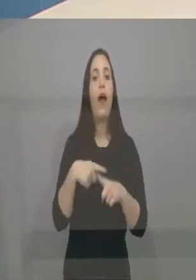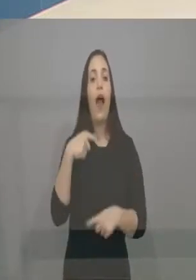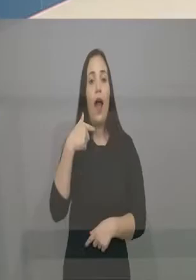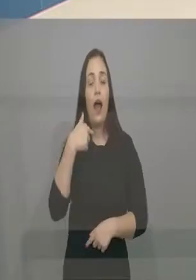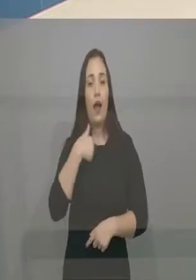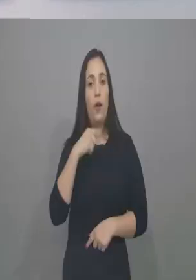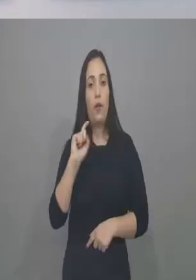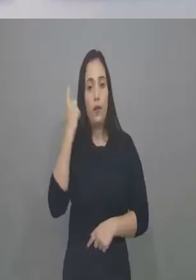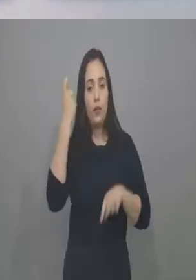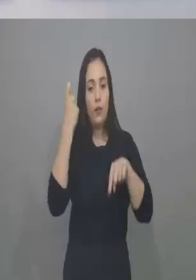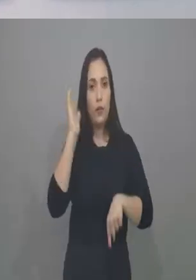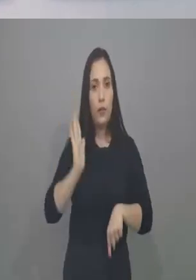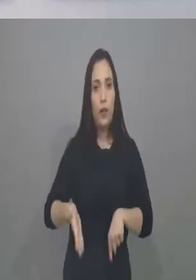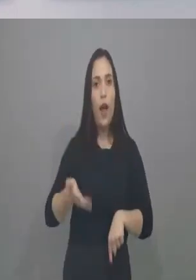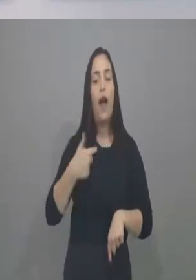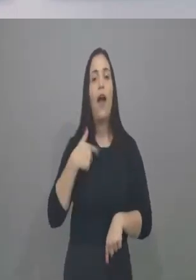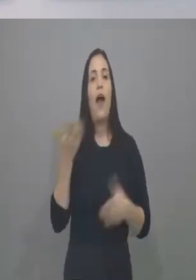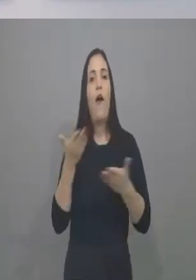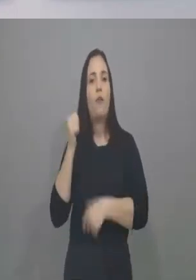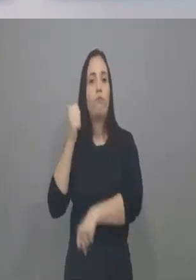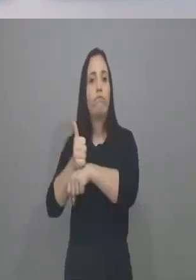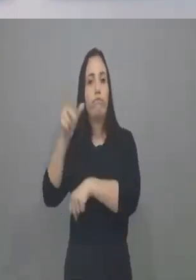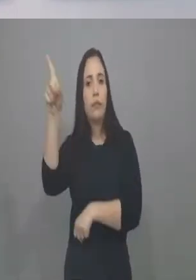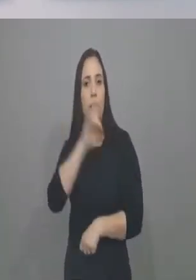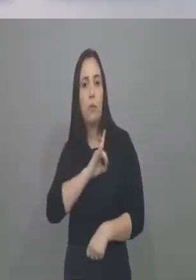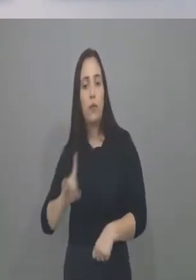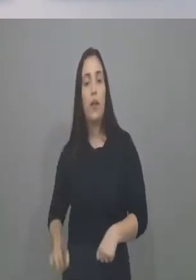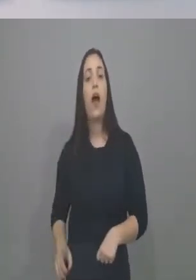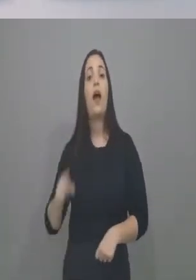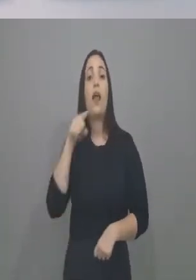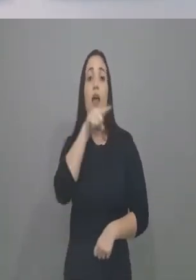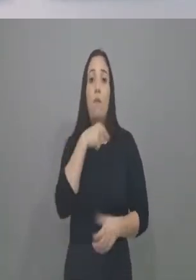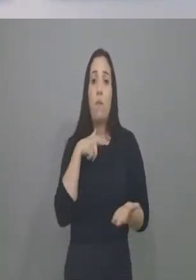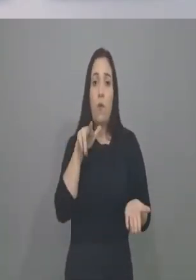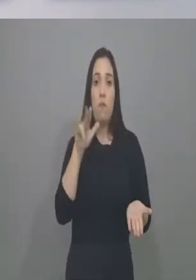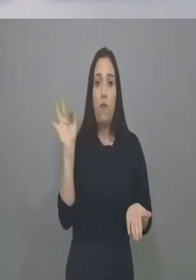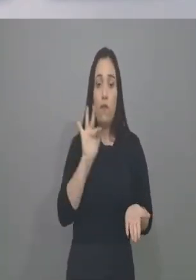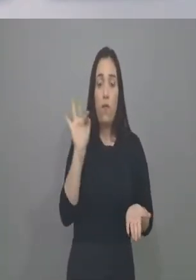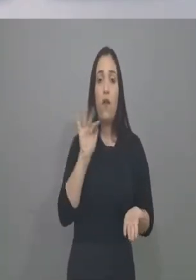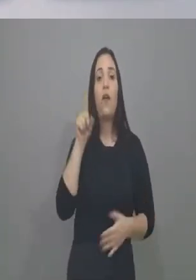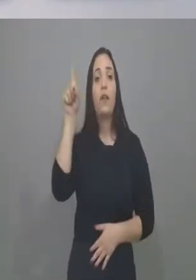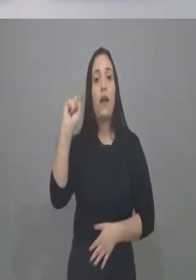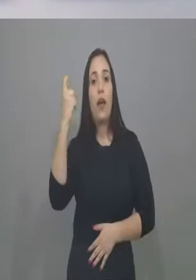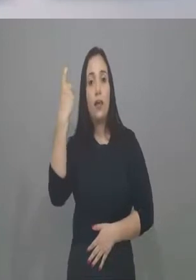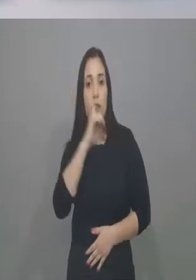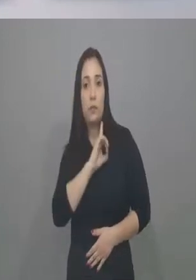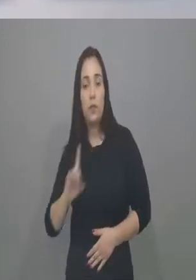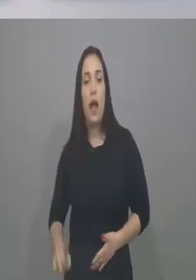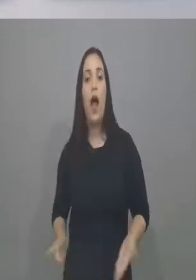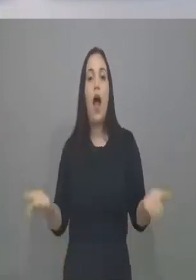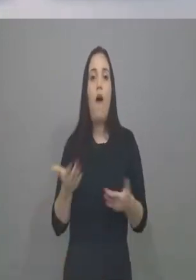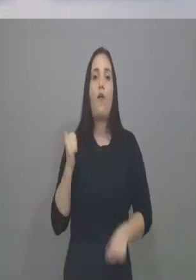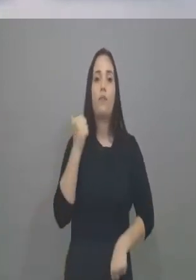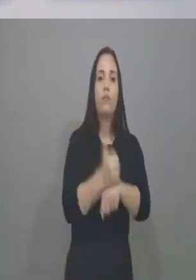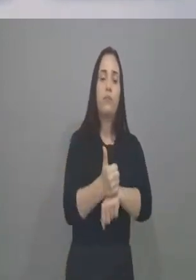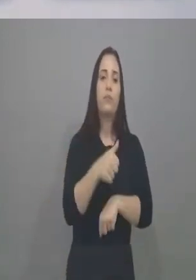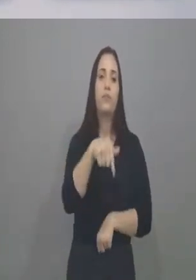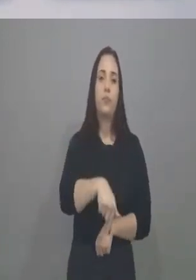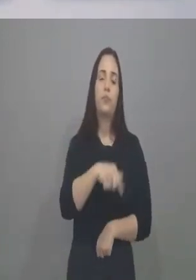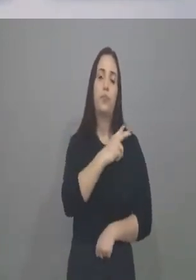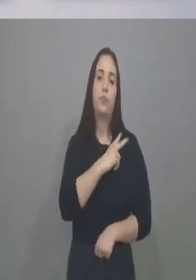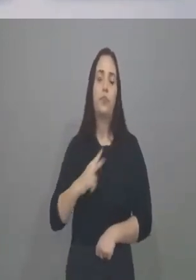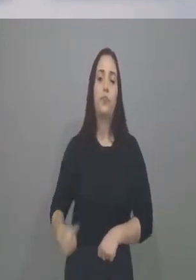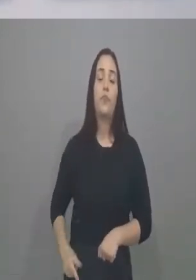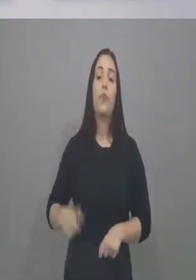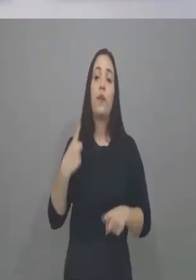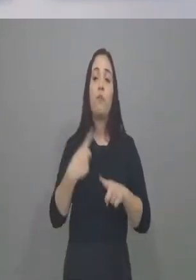como suplente e assumiu durante quase um ano lá como deputado. Então, isso ajudou muito, porque tanto eu,